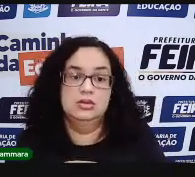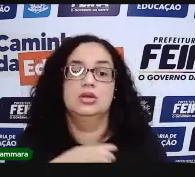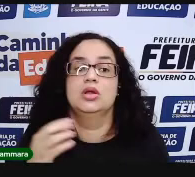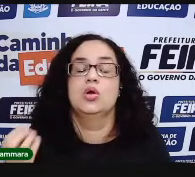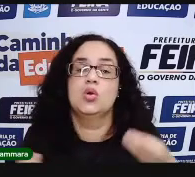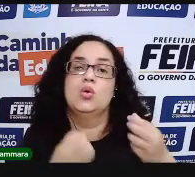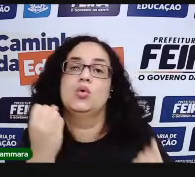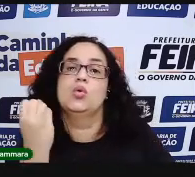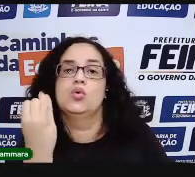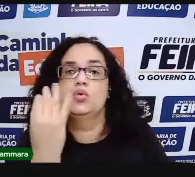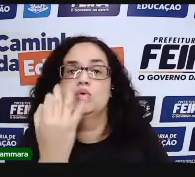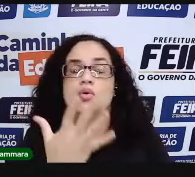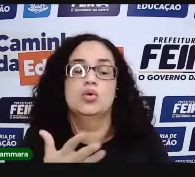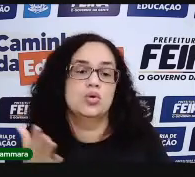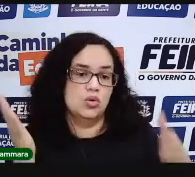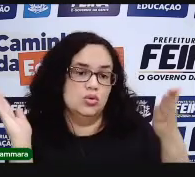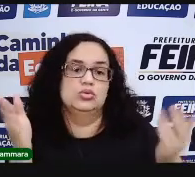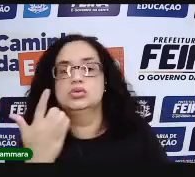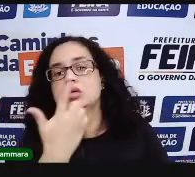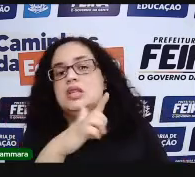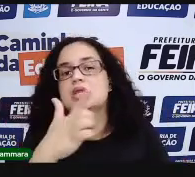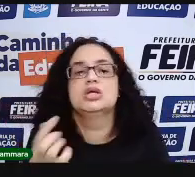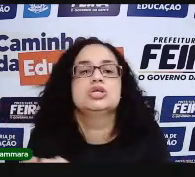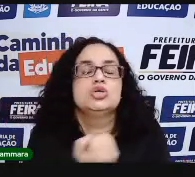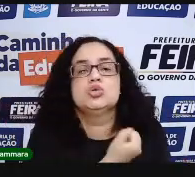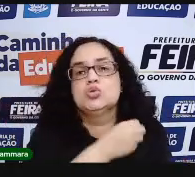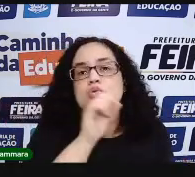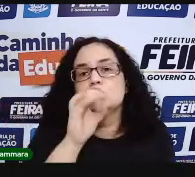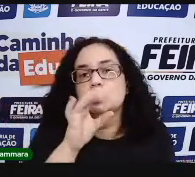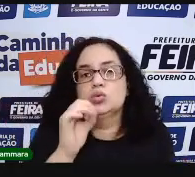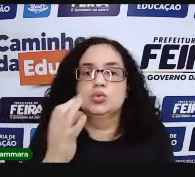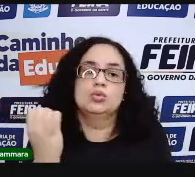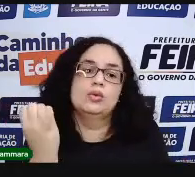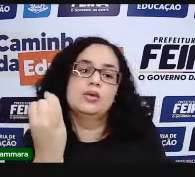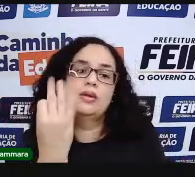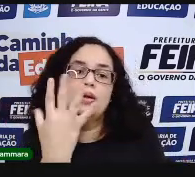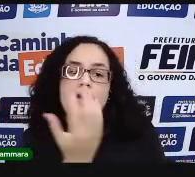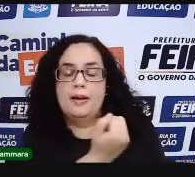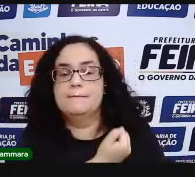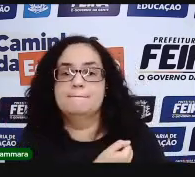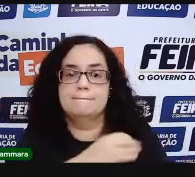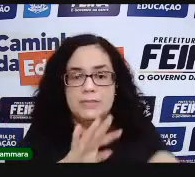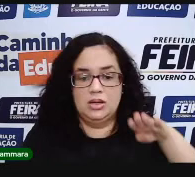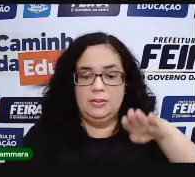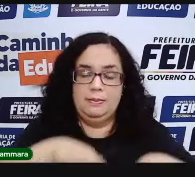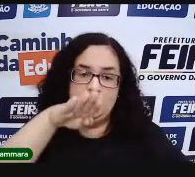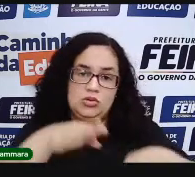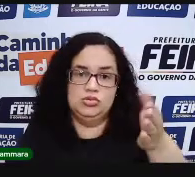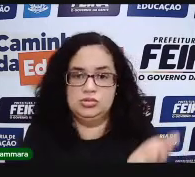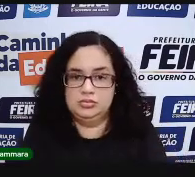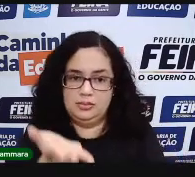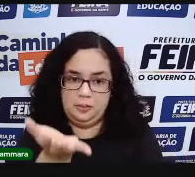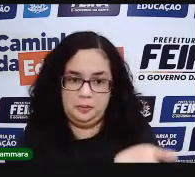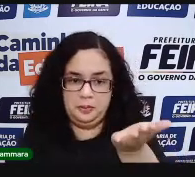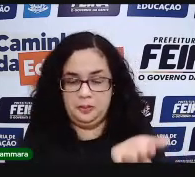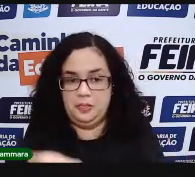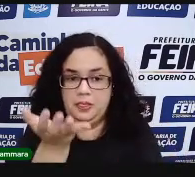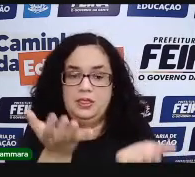Era justamente contar. Hoje, nós não temos números só para contar. Temos números para medir.